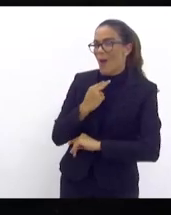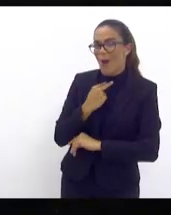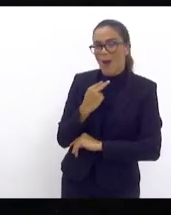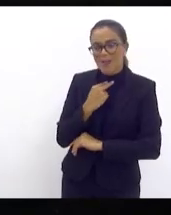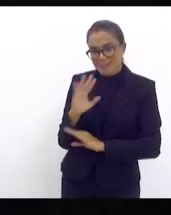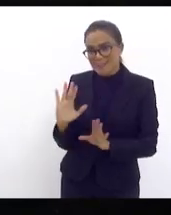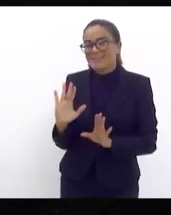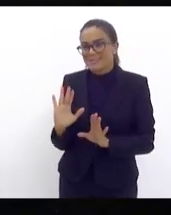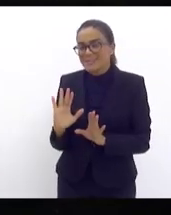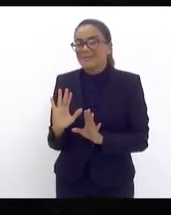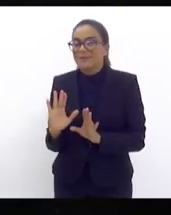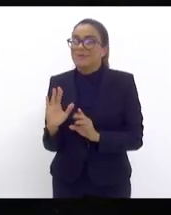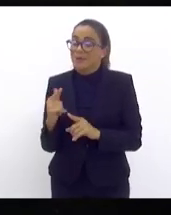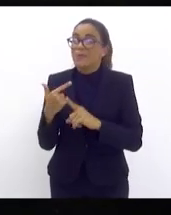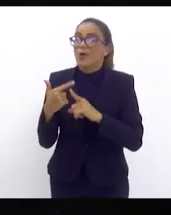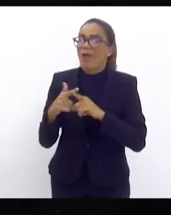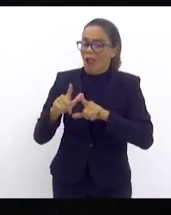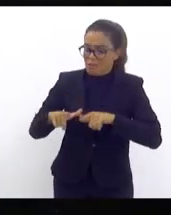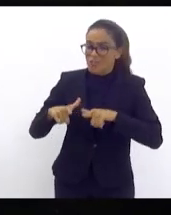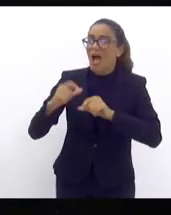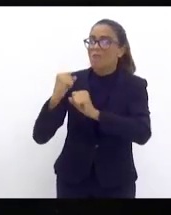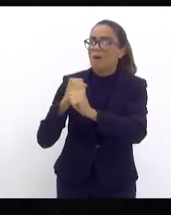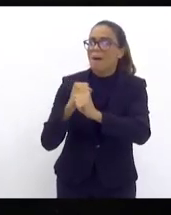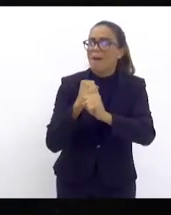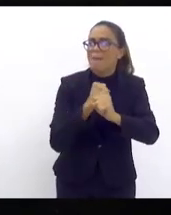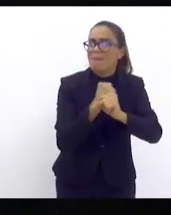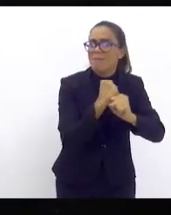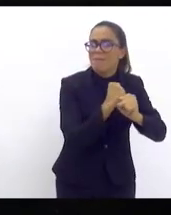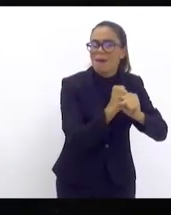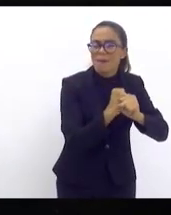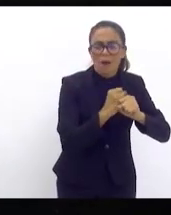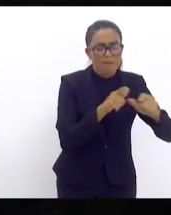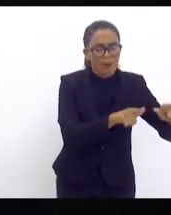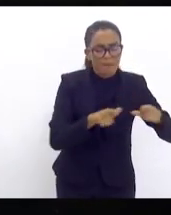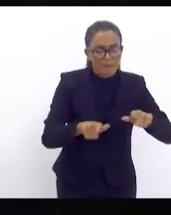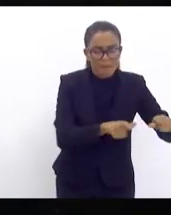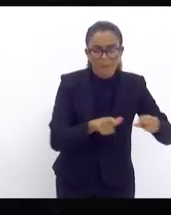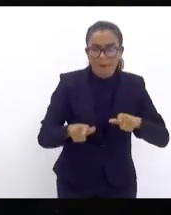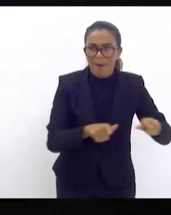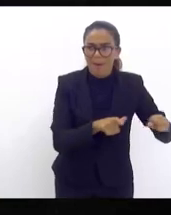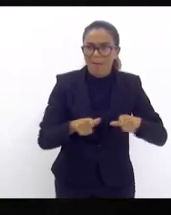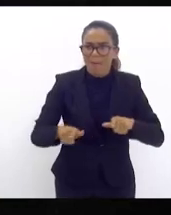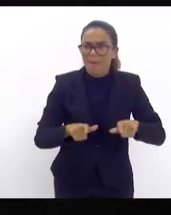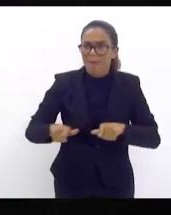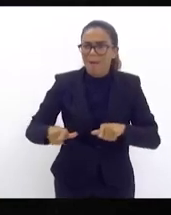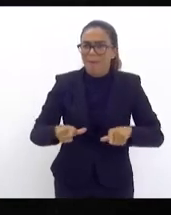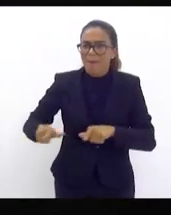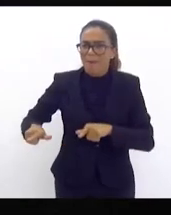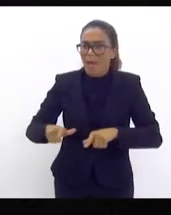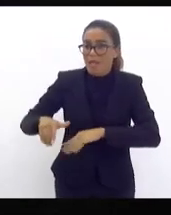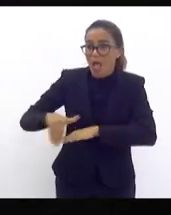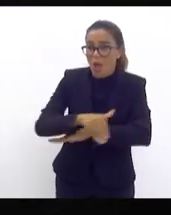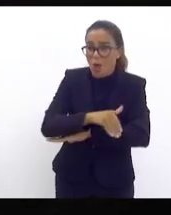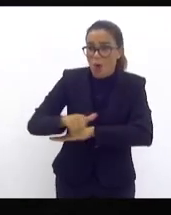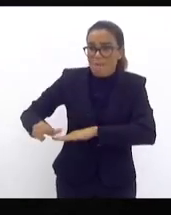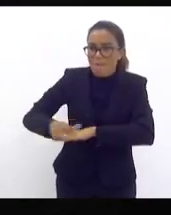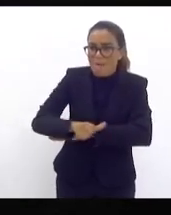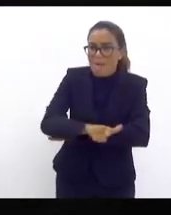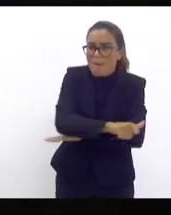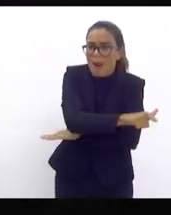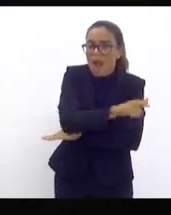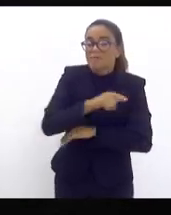momento que ela está executando da obra se ela não tiver outra forma para fazer a drenagem fazer uma pára de esgoto ela não consegue fazer a obra